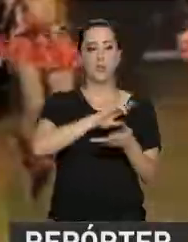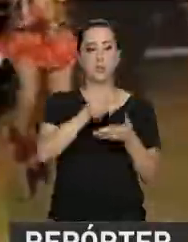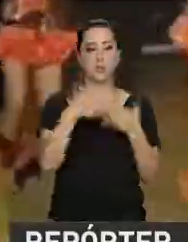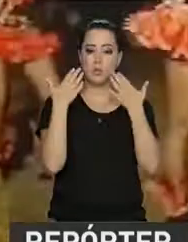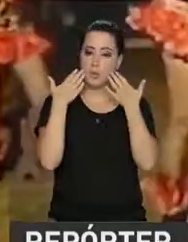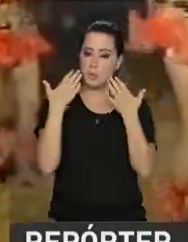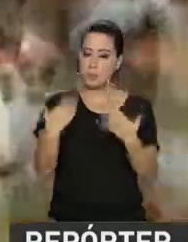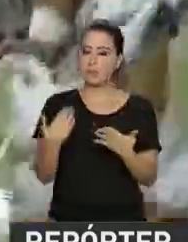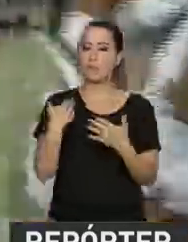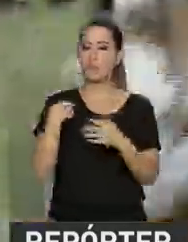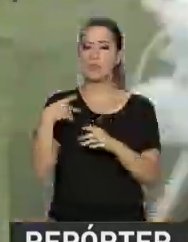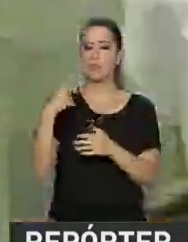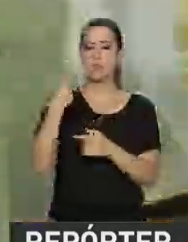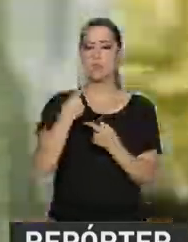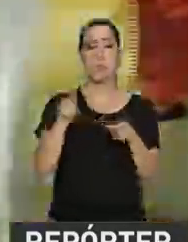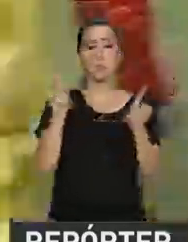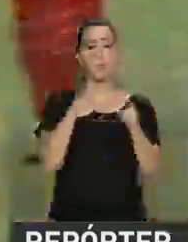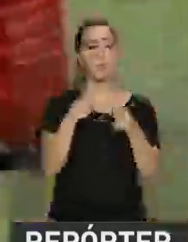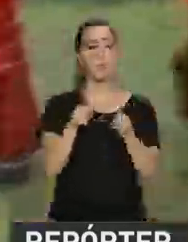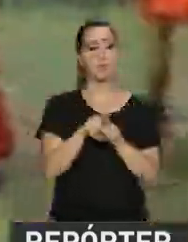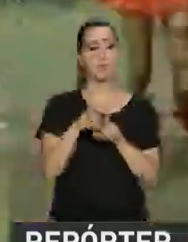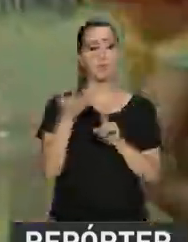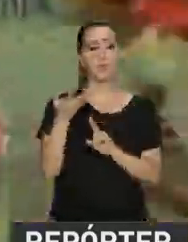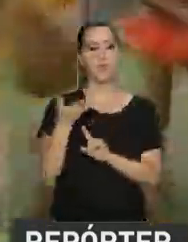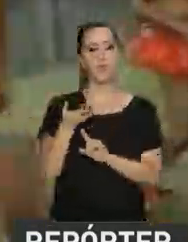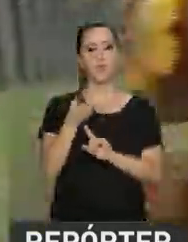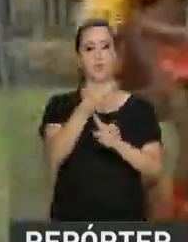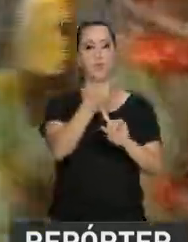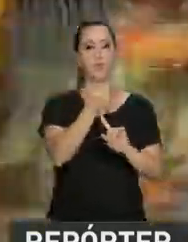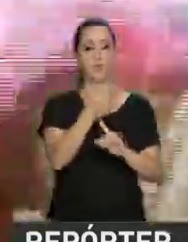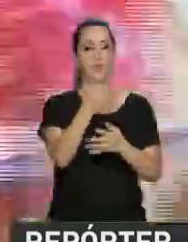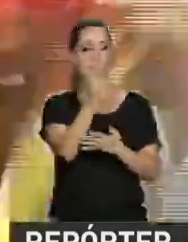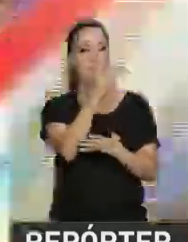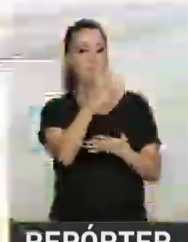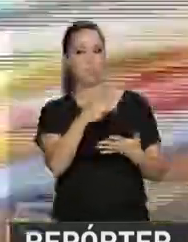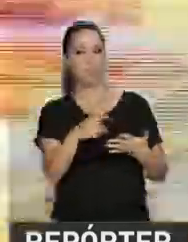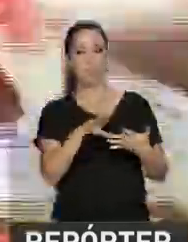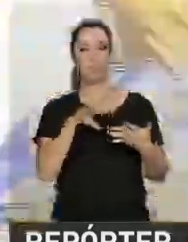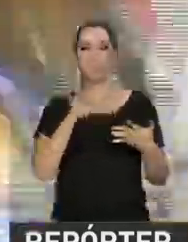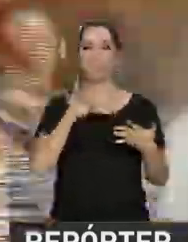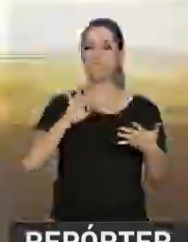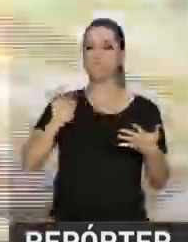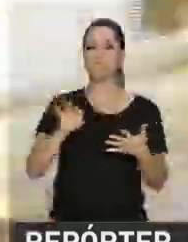de expressão musical, coreografia cênica, plástica e lúdica.